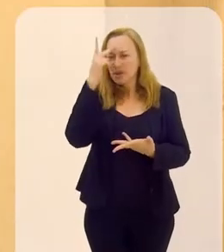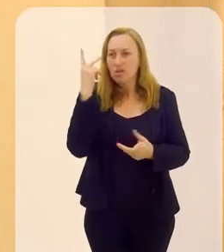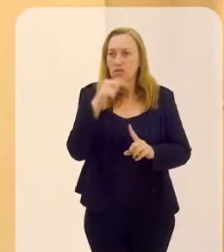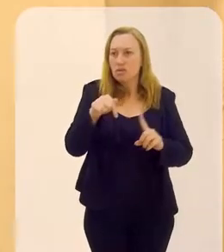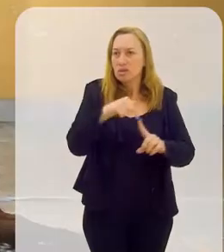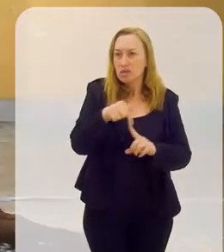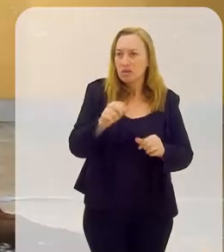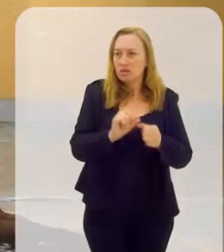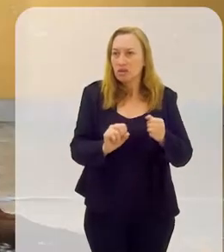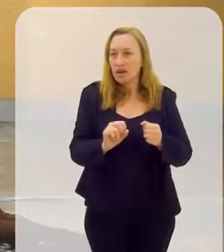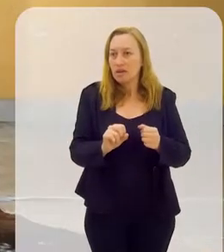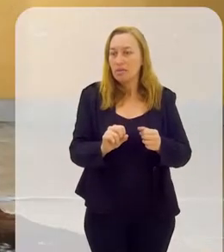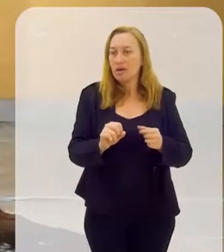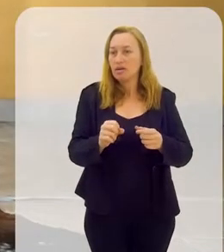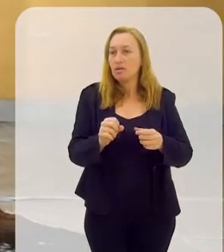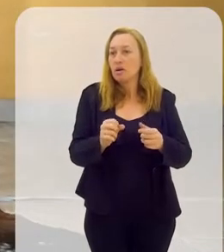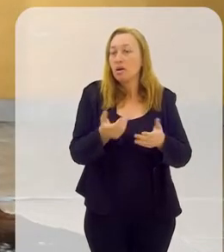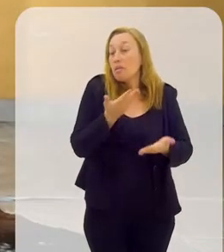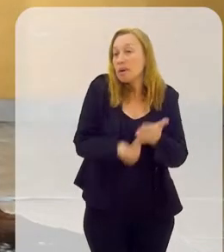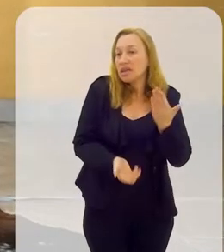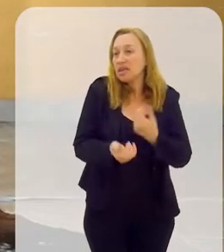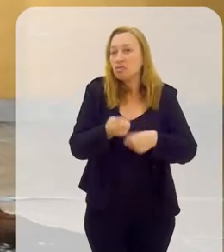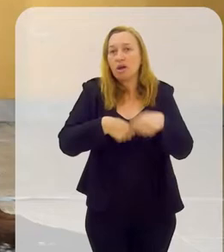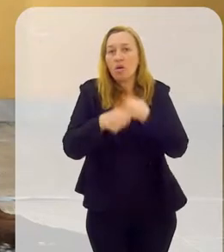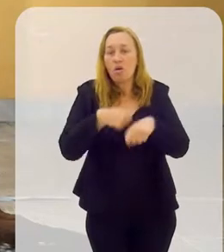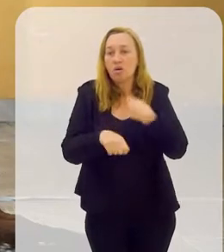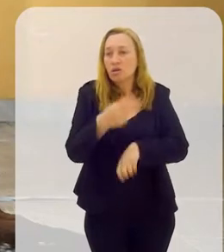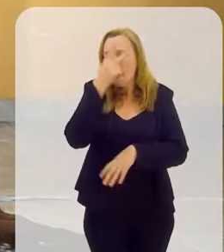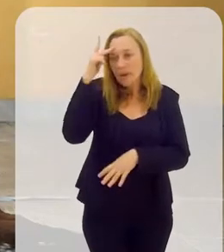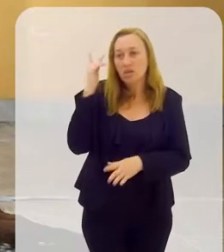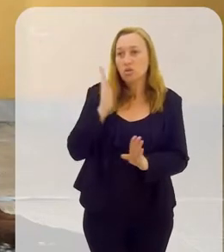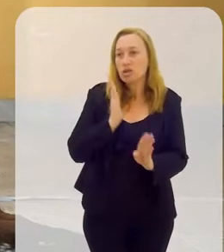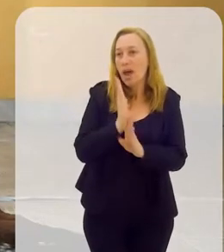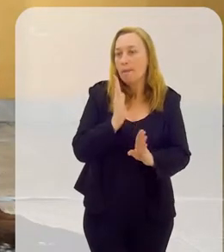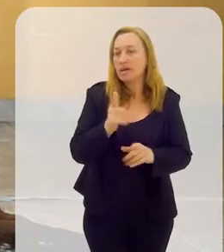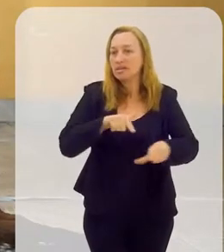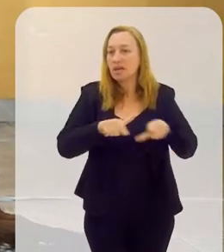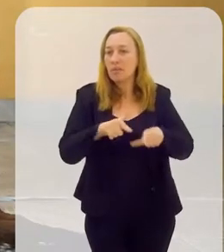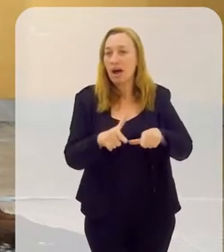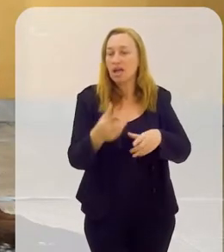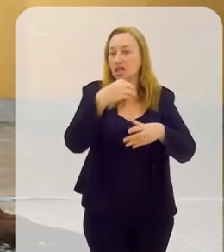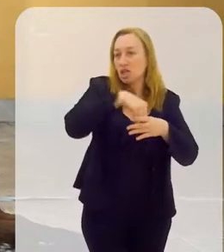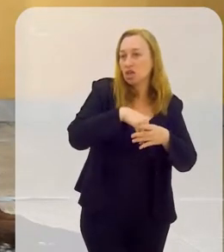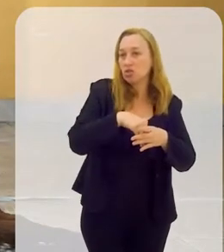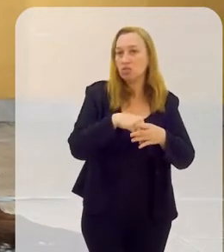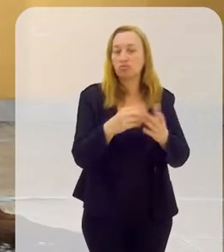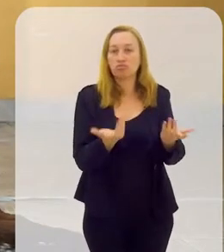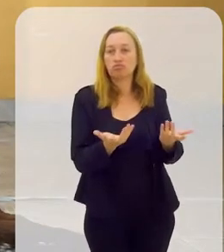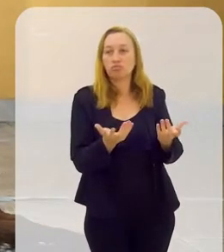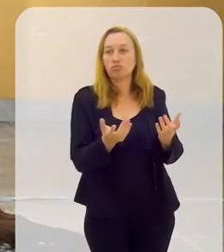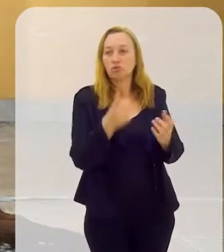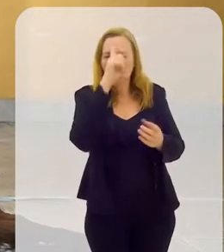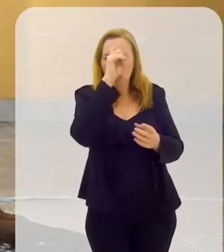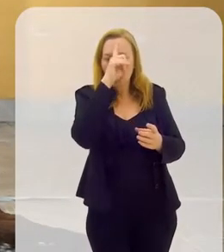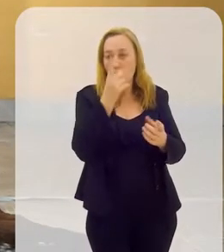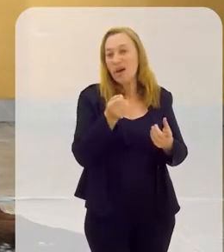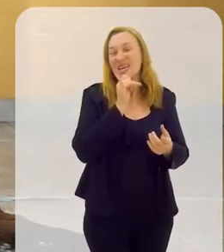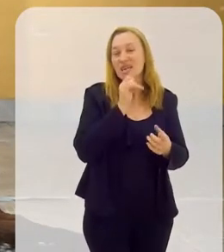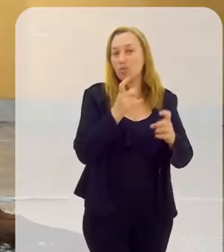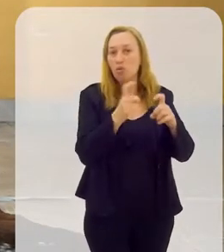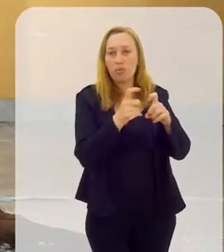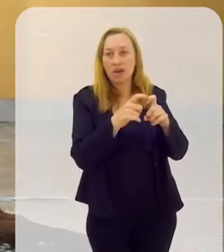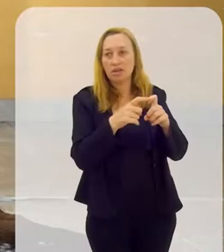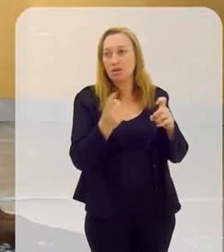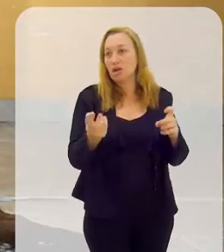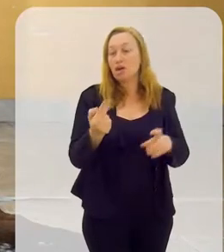faz santo para não fechar um grande negócio. É como uma pessoa que, de repente, trabalha dentro de um hospital, é um médico. Ah,